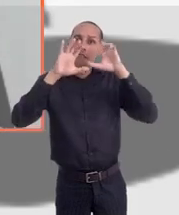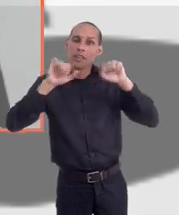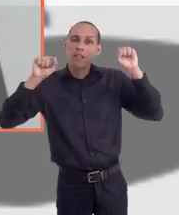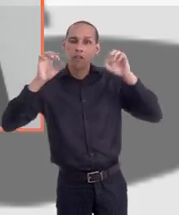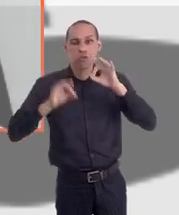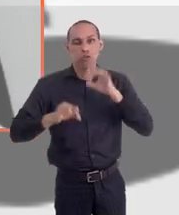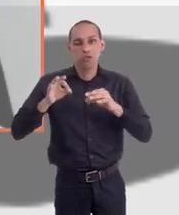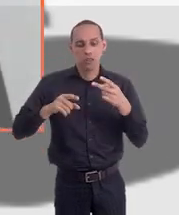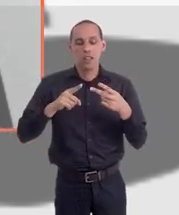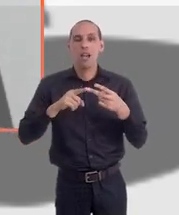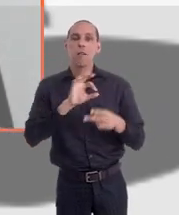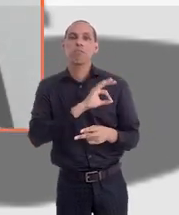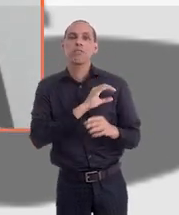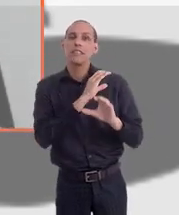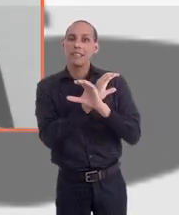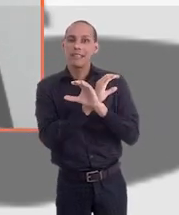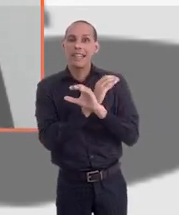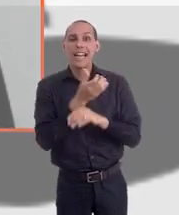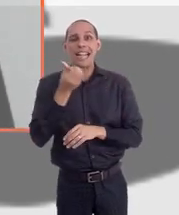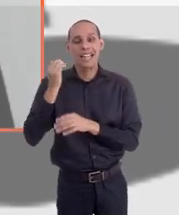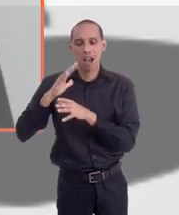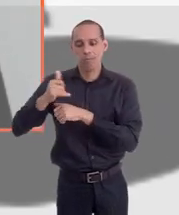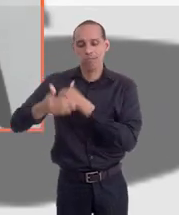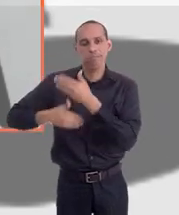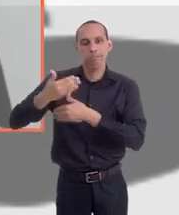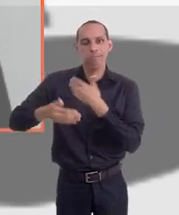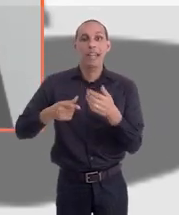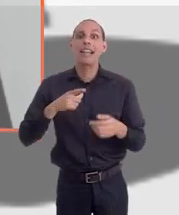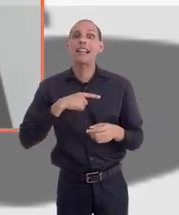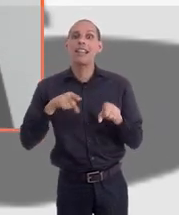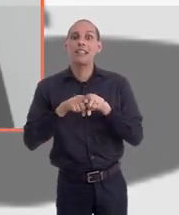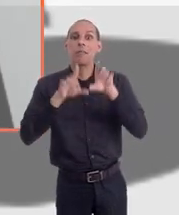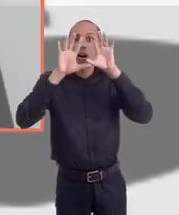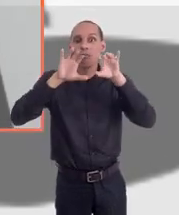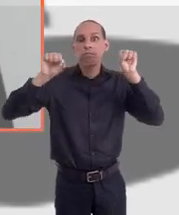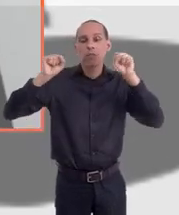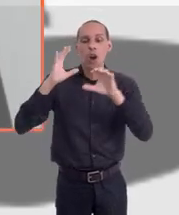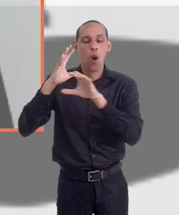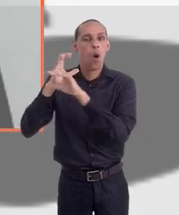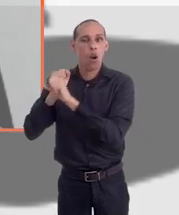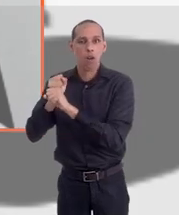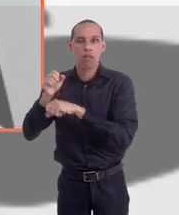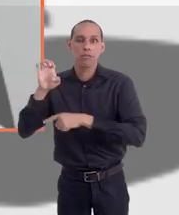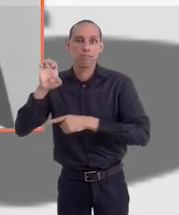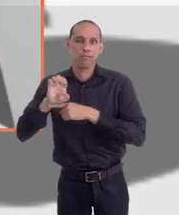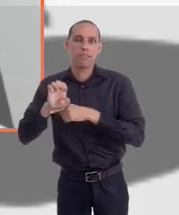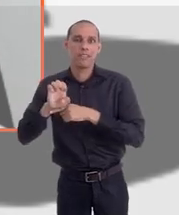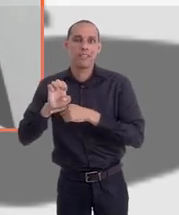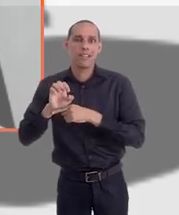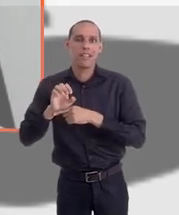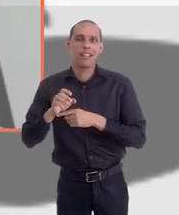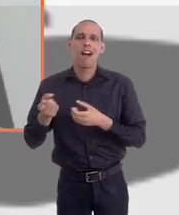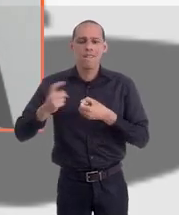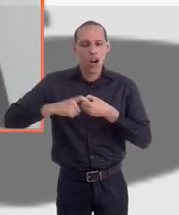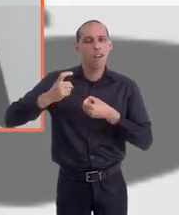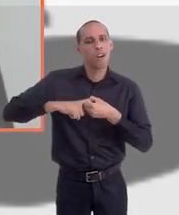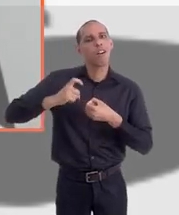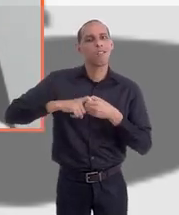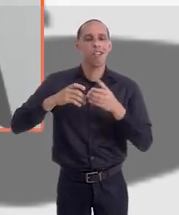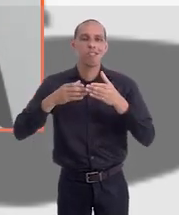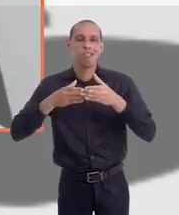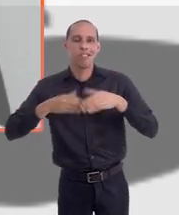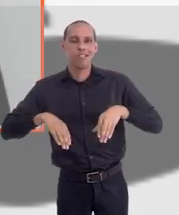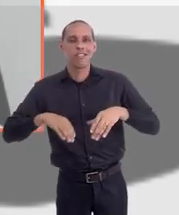Tribunal de Justiça, está tendo o concurso da Polícia Civil para seis carreiras diferentes, tem o concurso do Tribunal de Contas do Estado. Então a gente está retomando esses